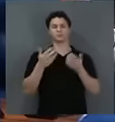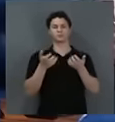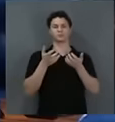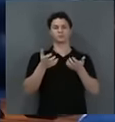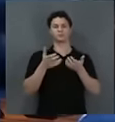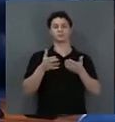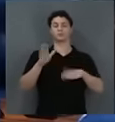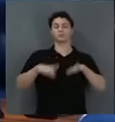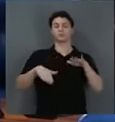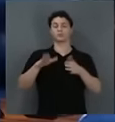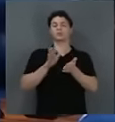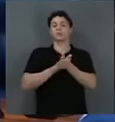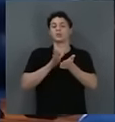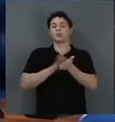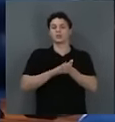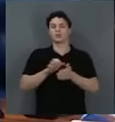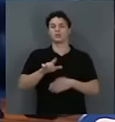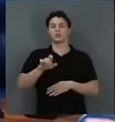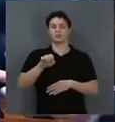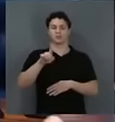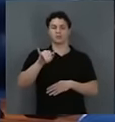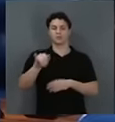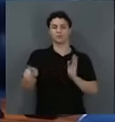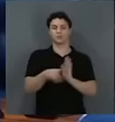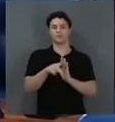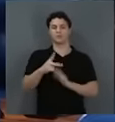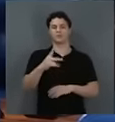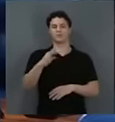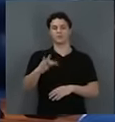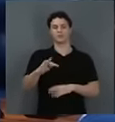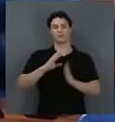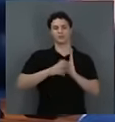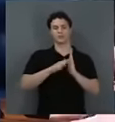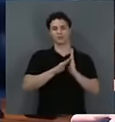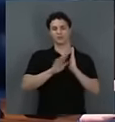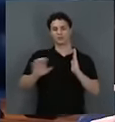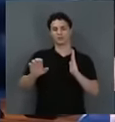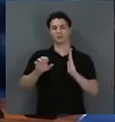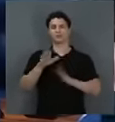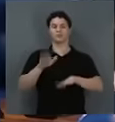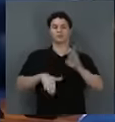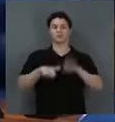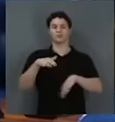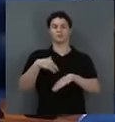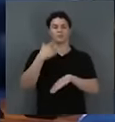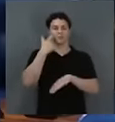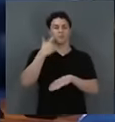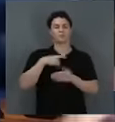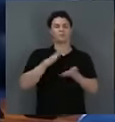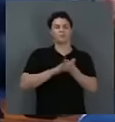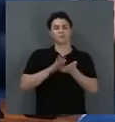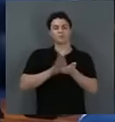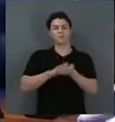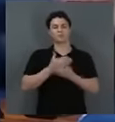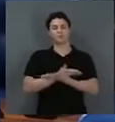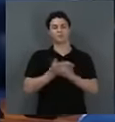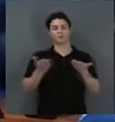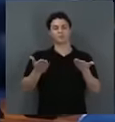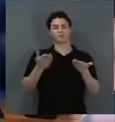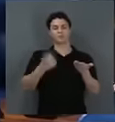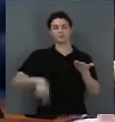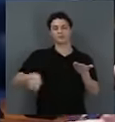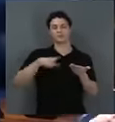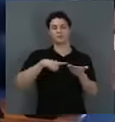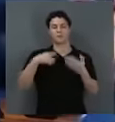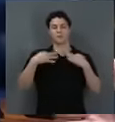até fazer um elogio ao PT, ao Partido da Esquerda, pelo menos, parabéns para vocês, vocês têm uma